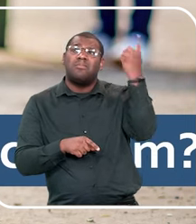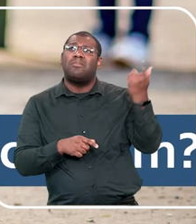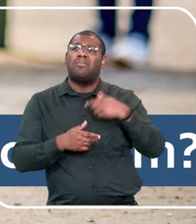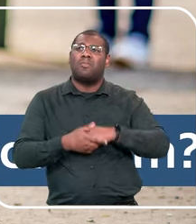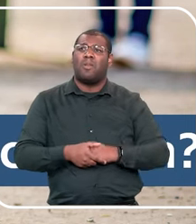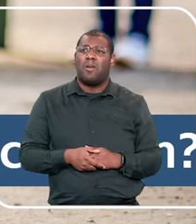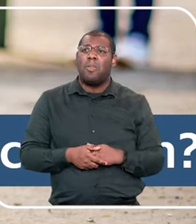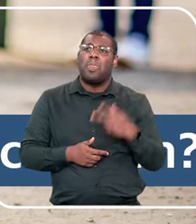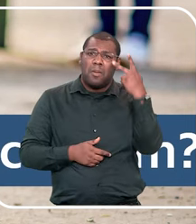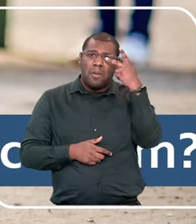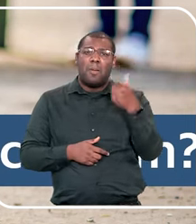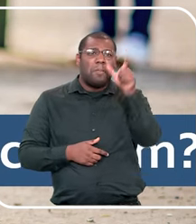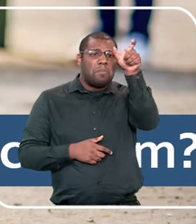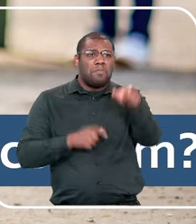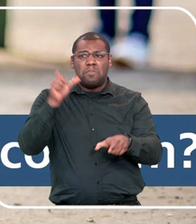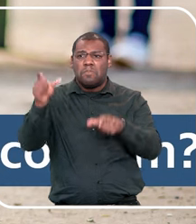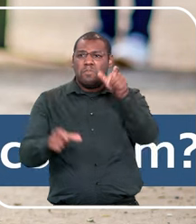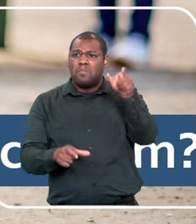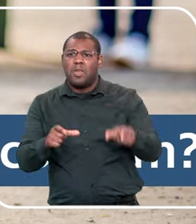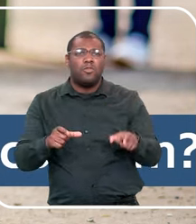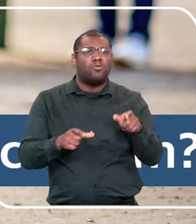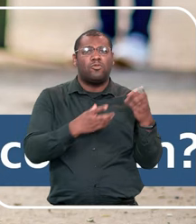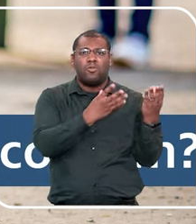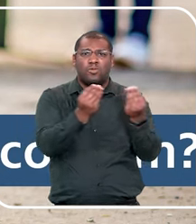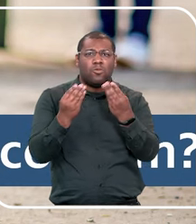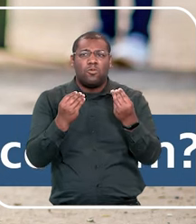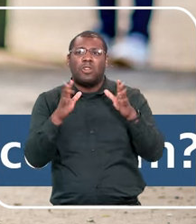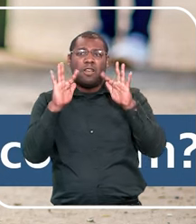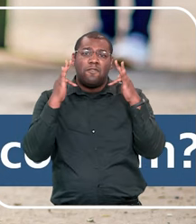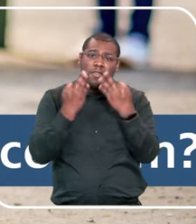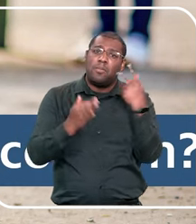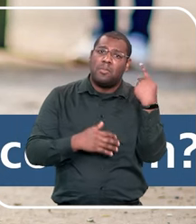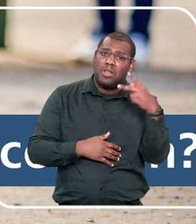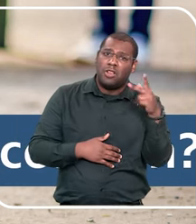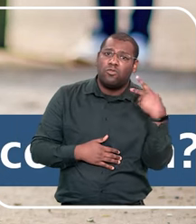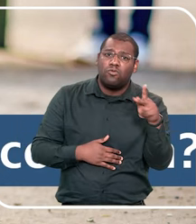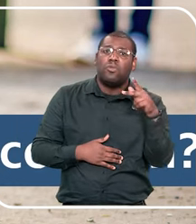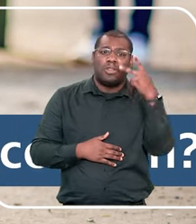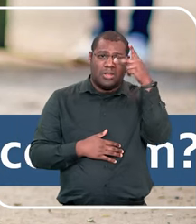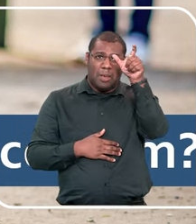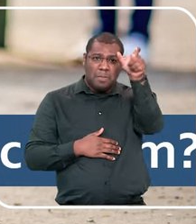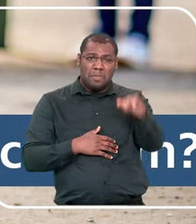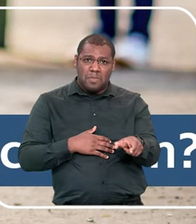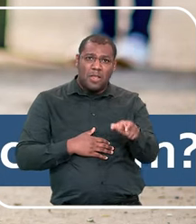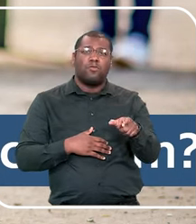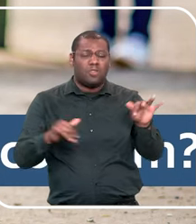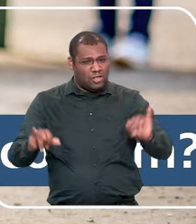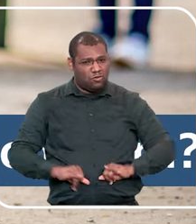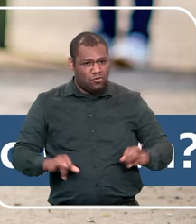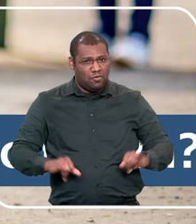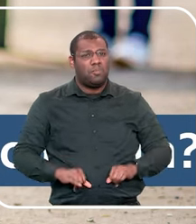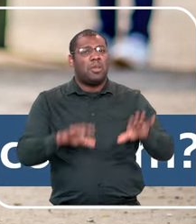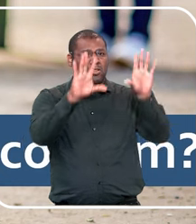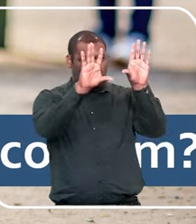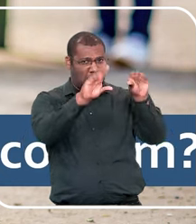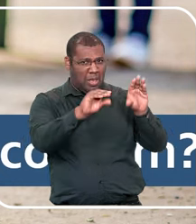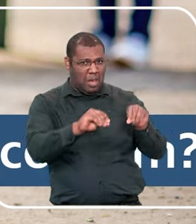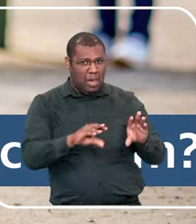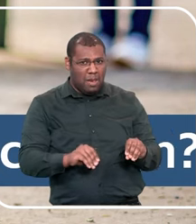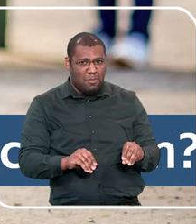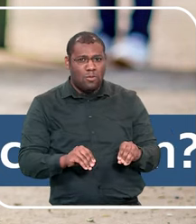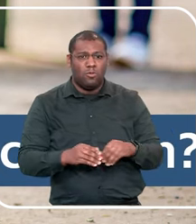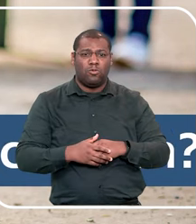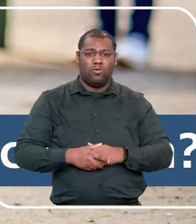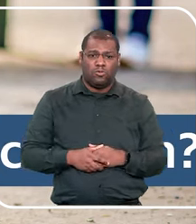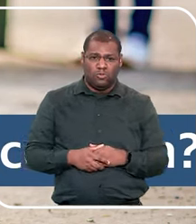Quantas pessoas você conhece? Quantas histórias tem na sua família de abuso sexual, que só foram revelados mais tarde? Nós temos a